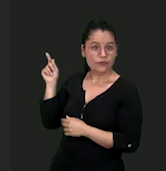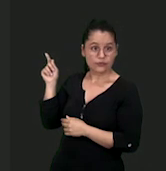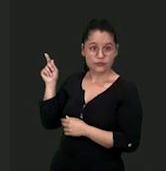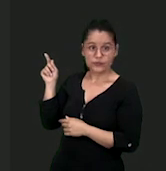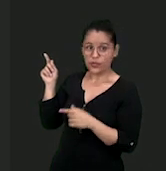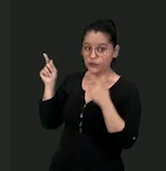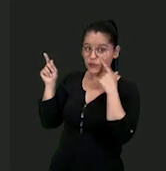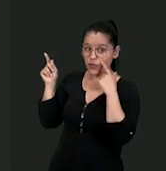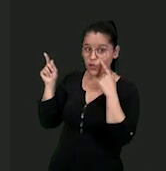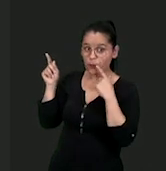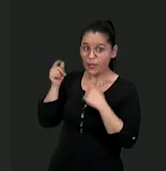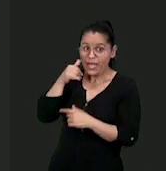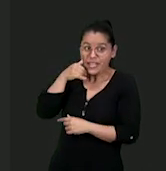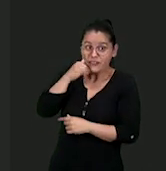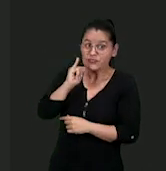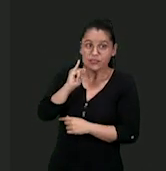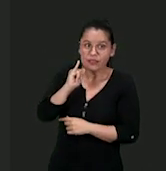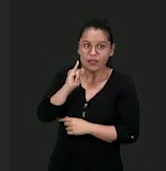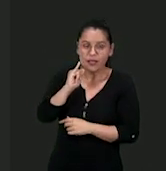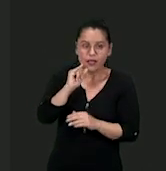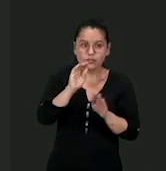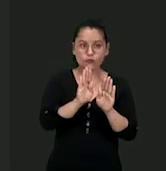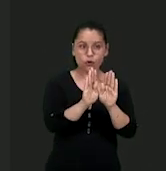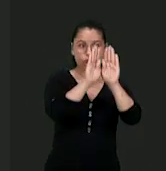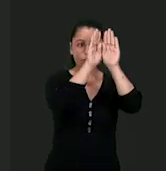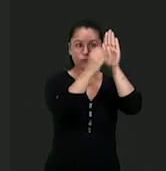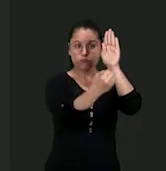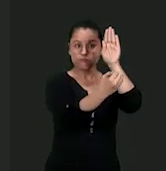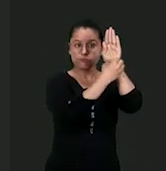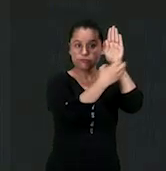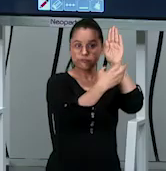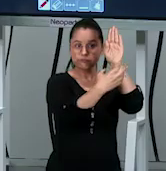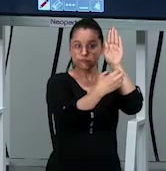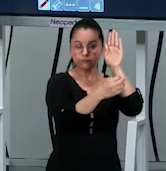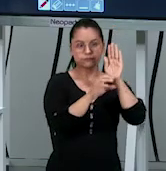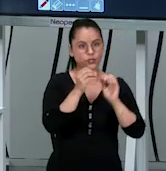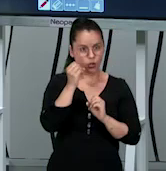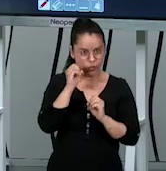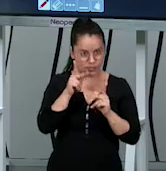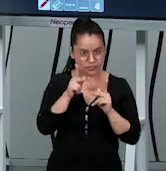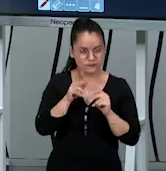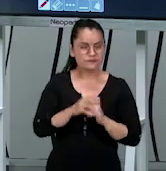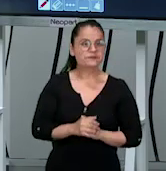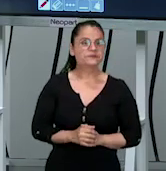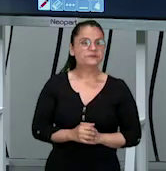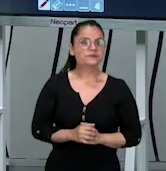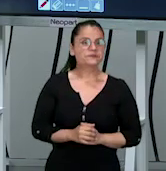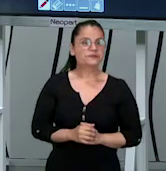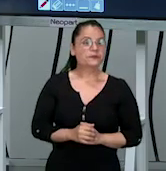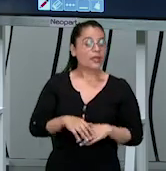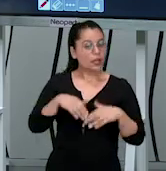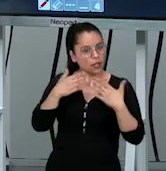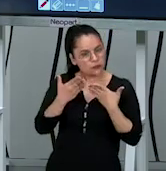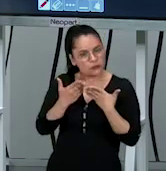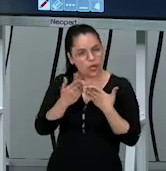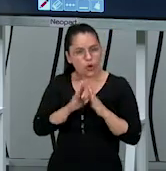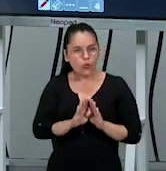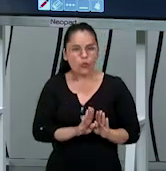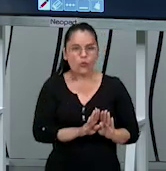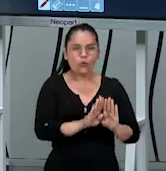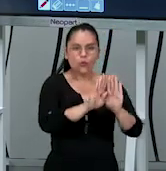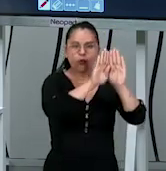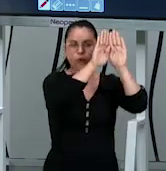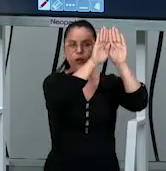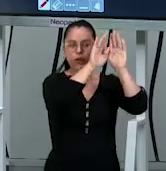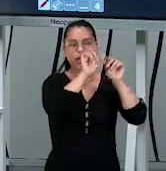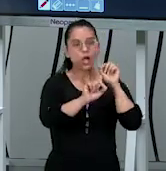para evitar que a bola passe. Você vai estar bloqueando a passagem dessa bola. Por isso o nome é bloqueio. Ok? O bloqueio é o único fundamento